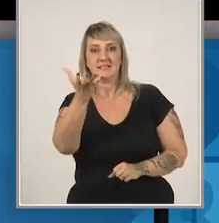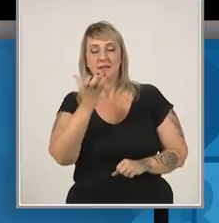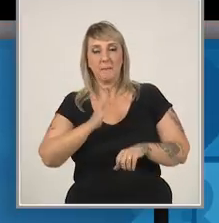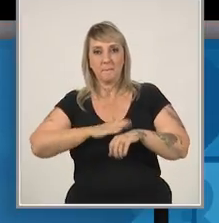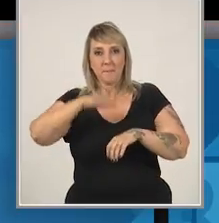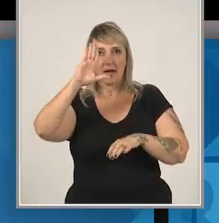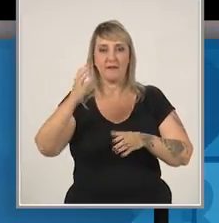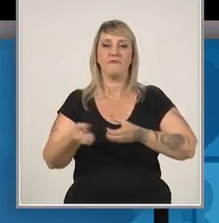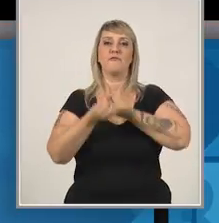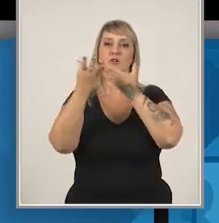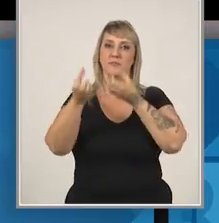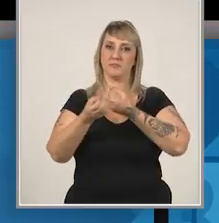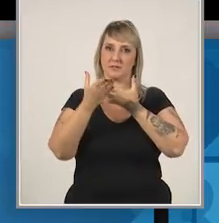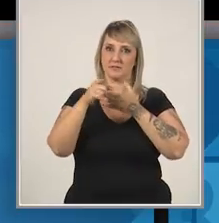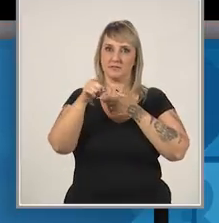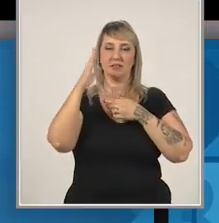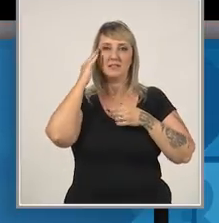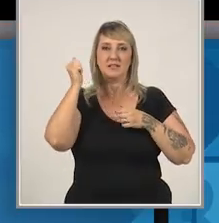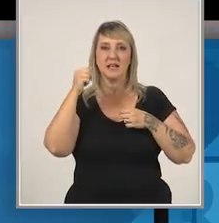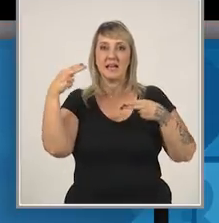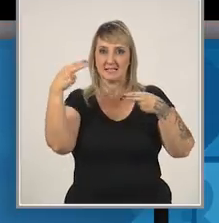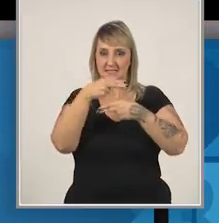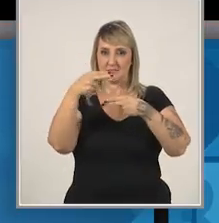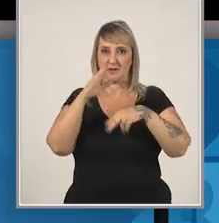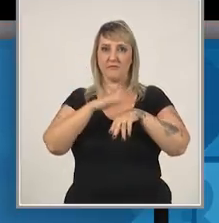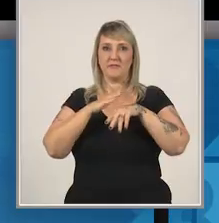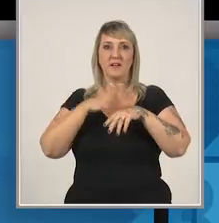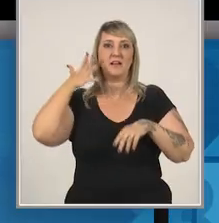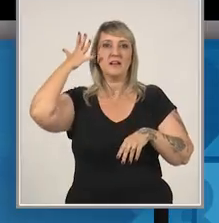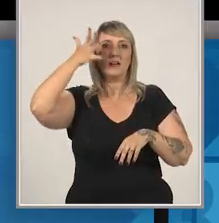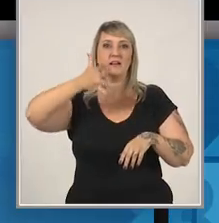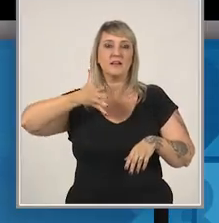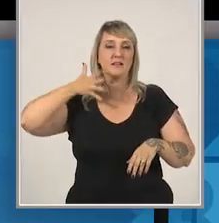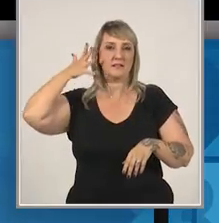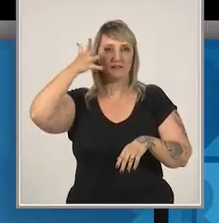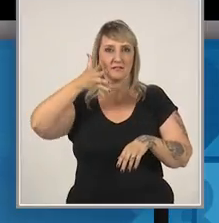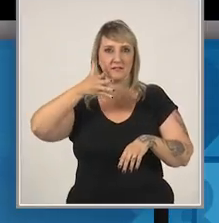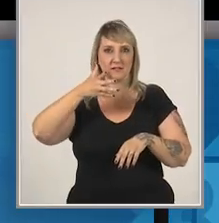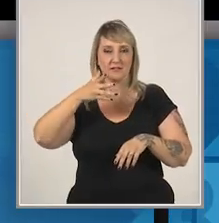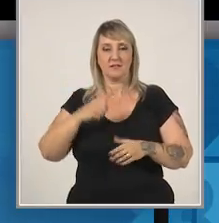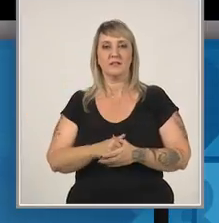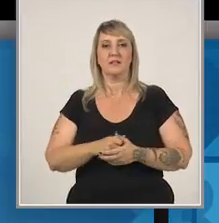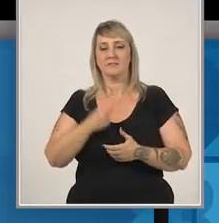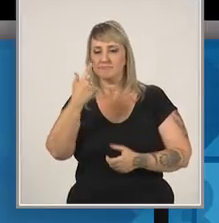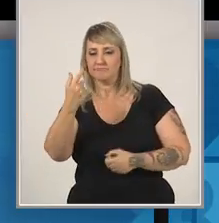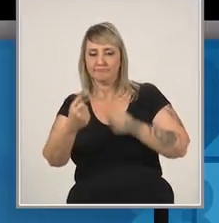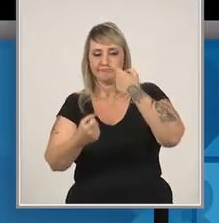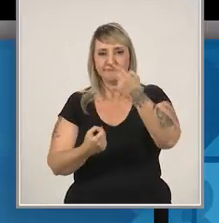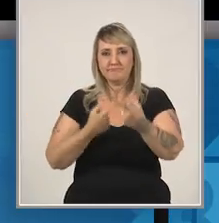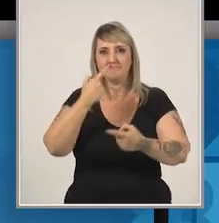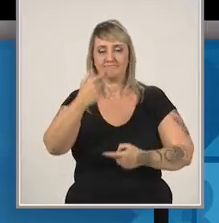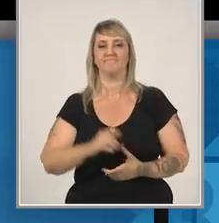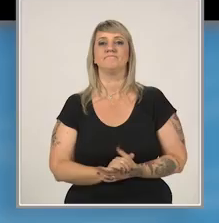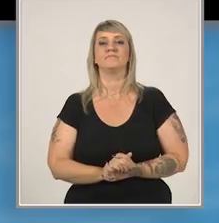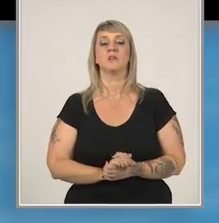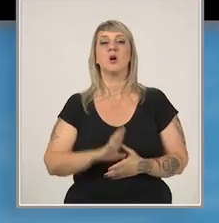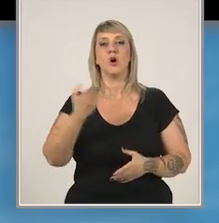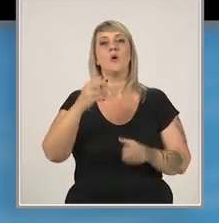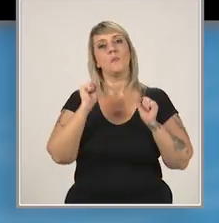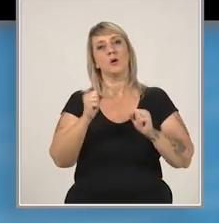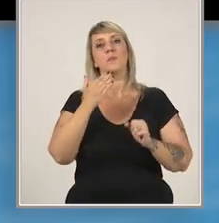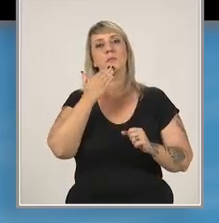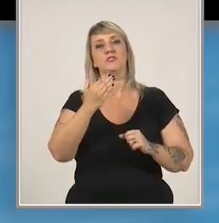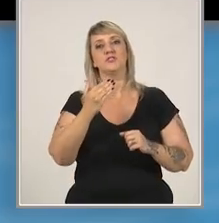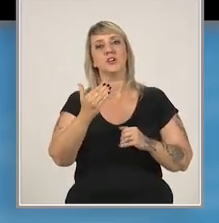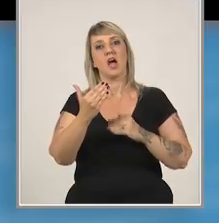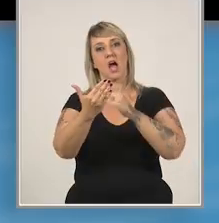Se quiser mais informações, saiba que o Sebrae realiza a palestra Valuation para Startups, de tempos em tempos. Ou então